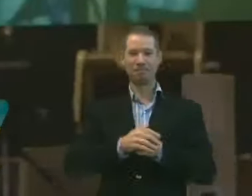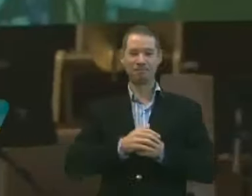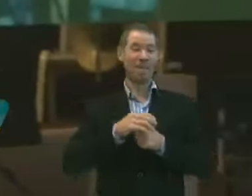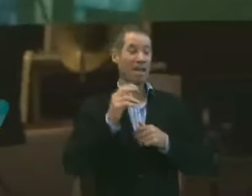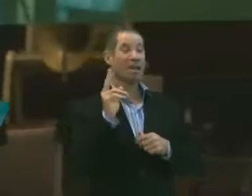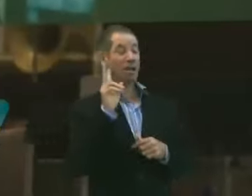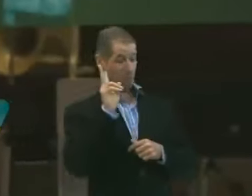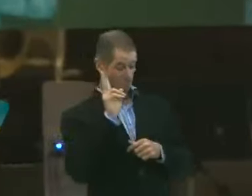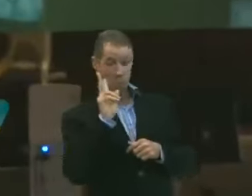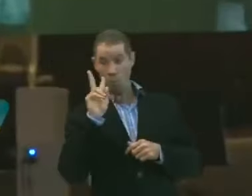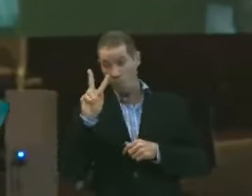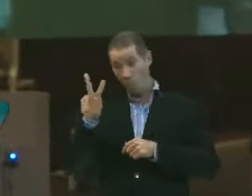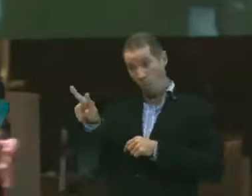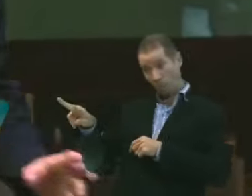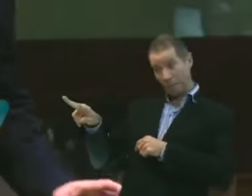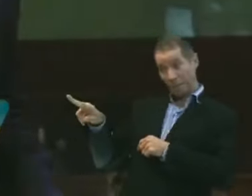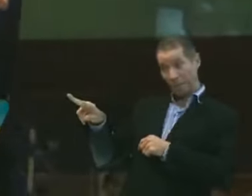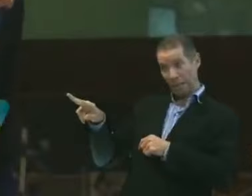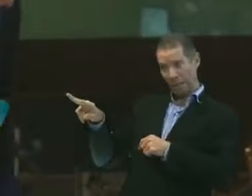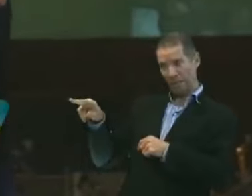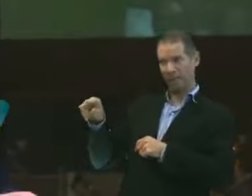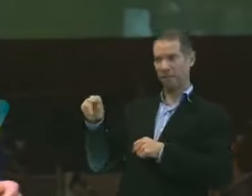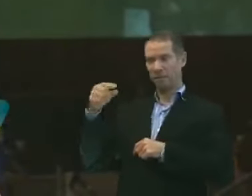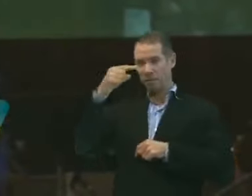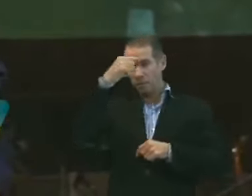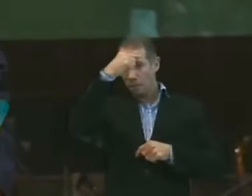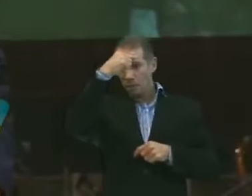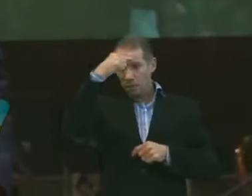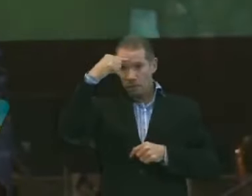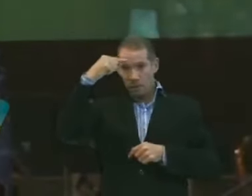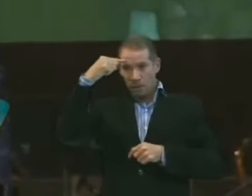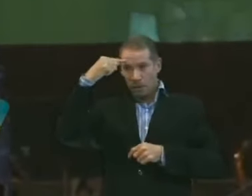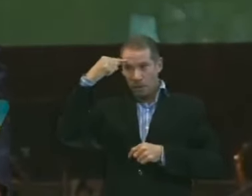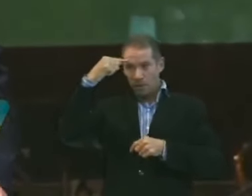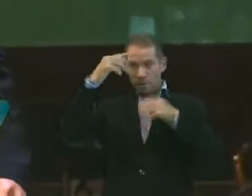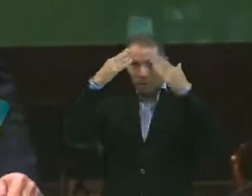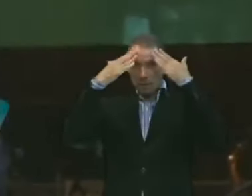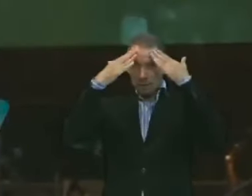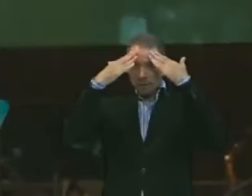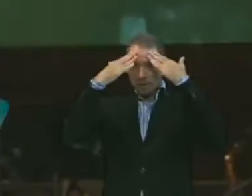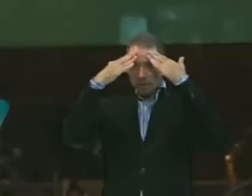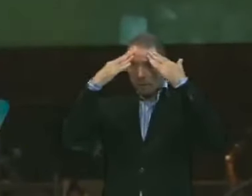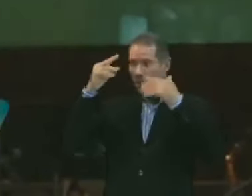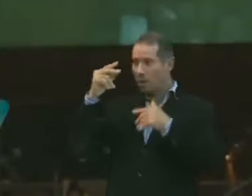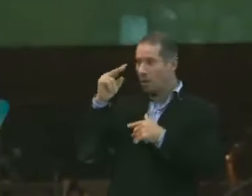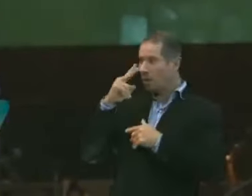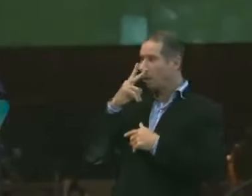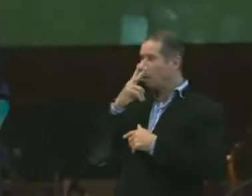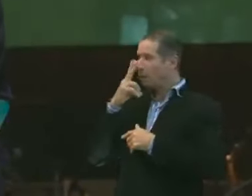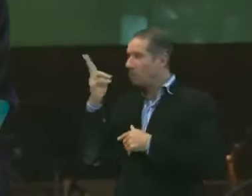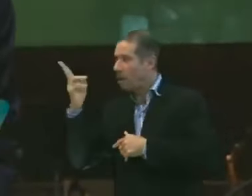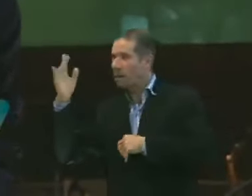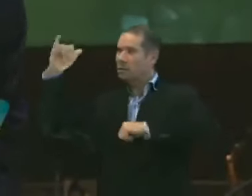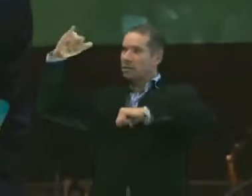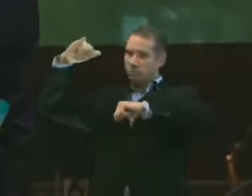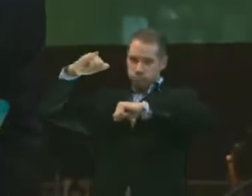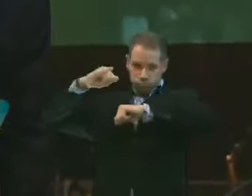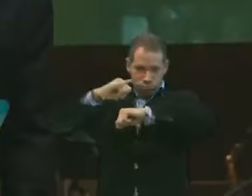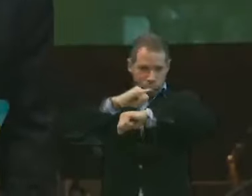Olhei. Para aquela testa. E falei. Meu. Essa testa parece um aeroporto de mosquito.